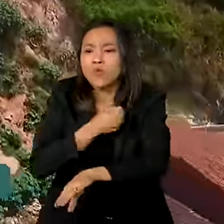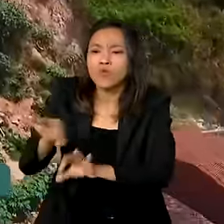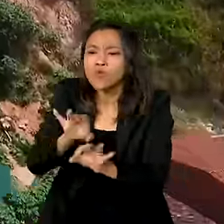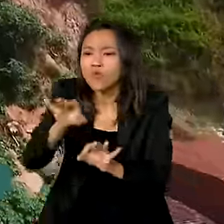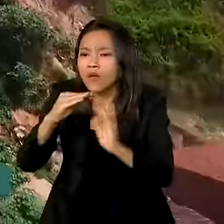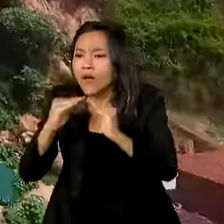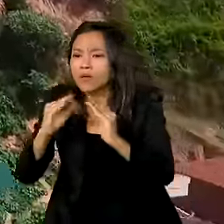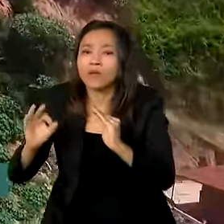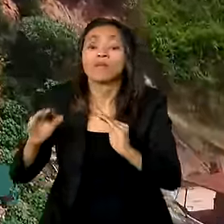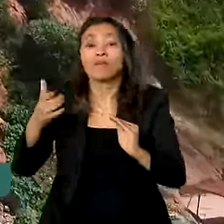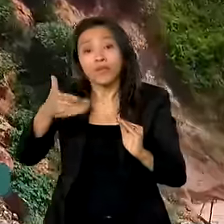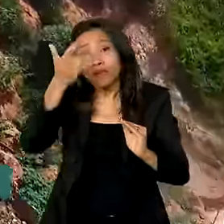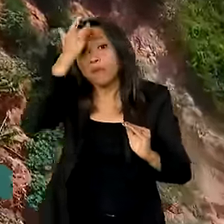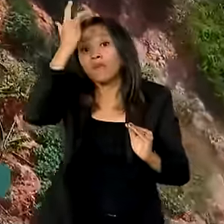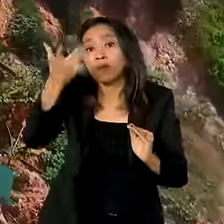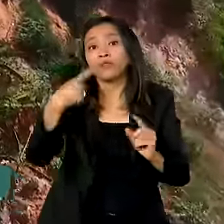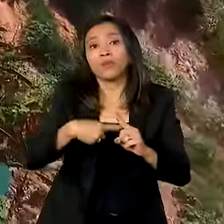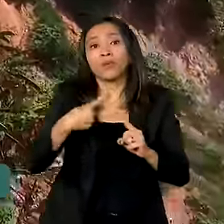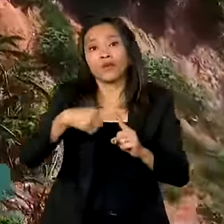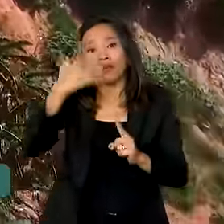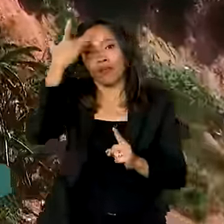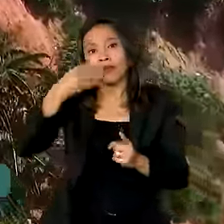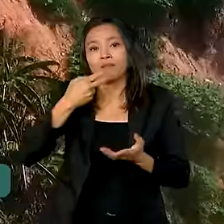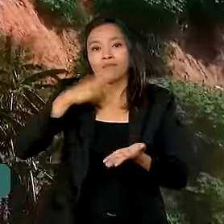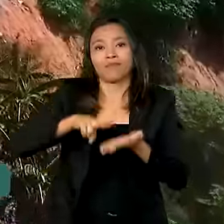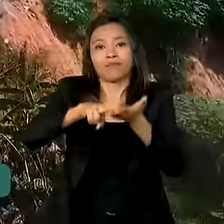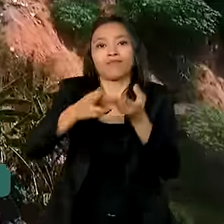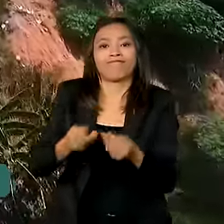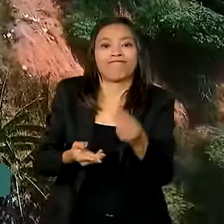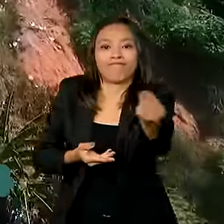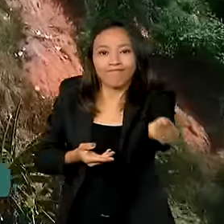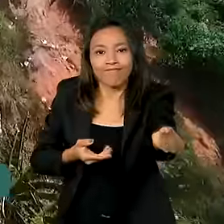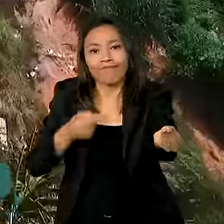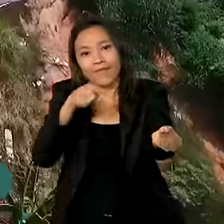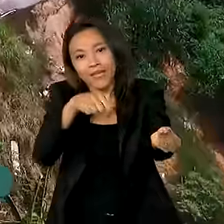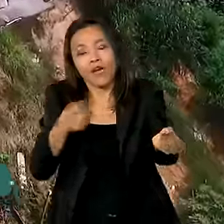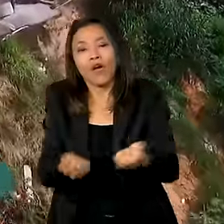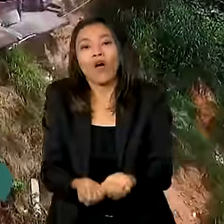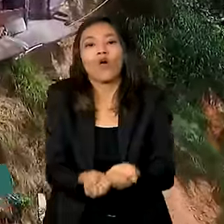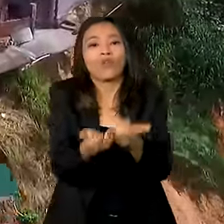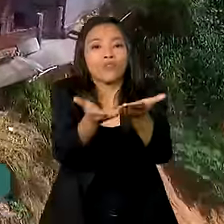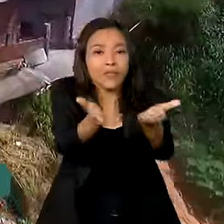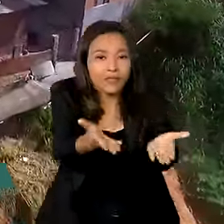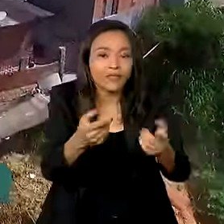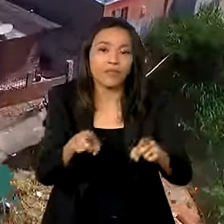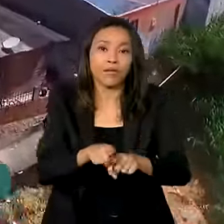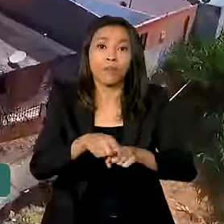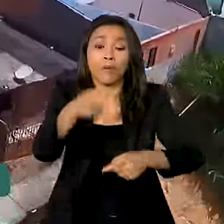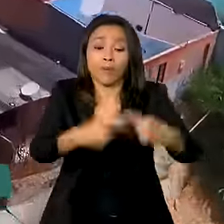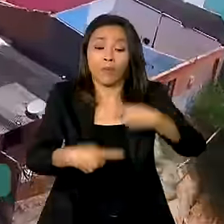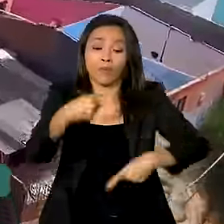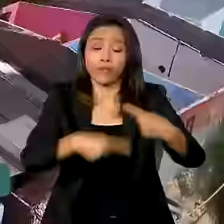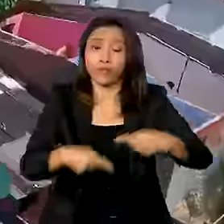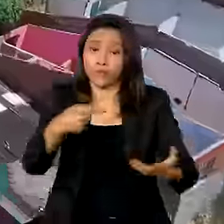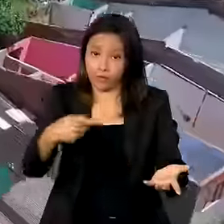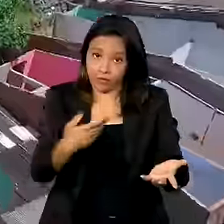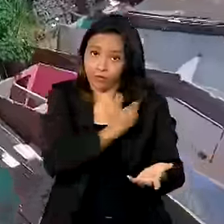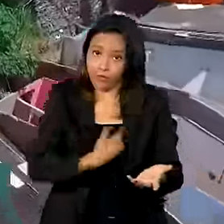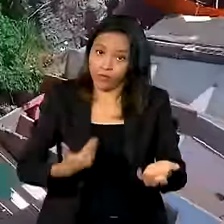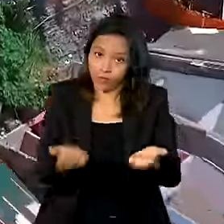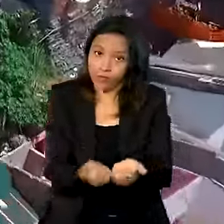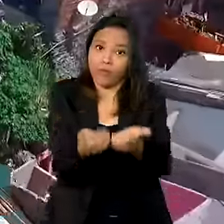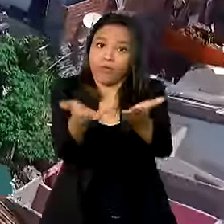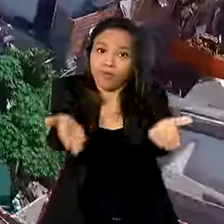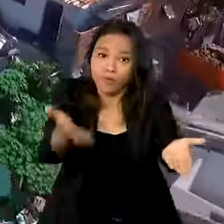facilita a codificação postal, essencial para o acesso a serviços e políticas públicas. Uma das